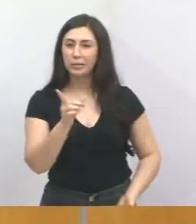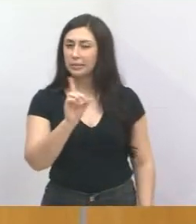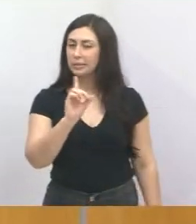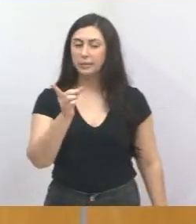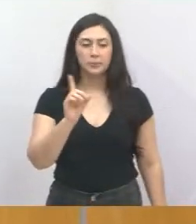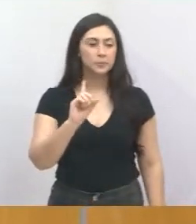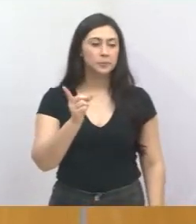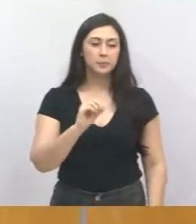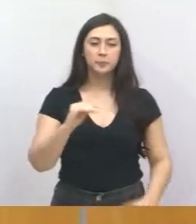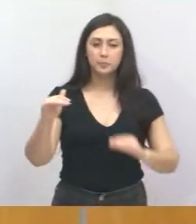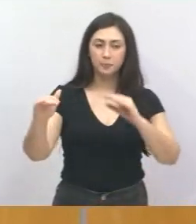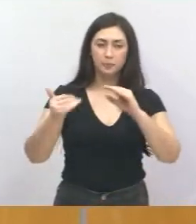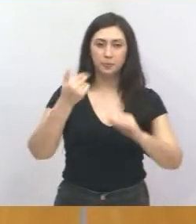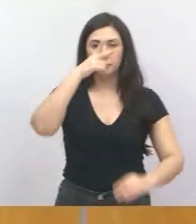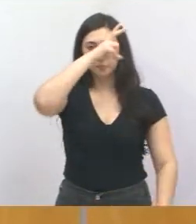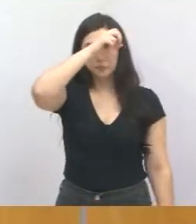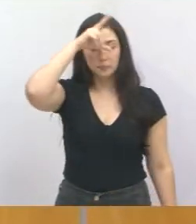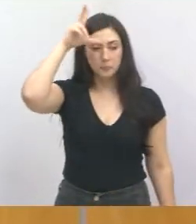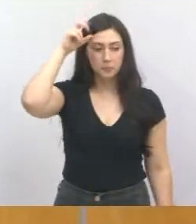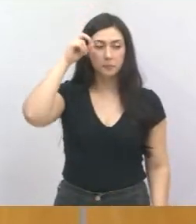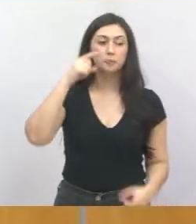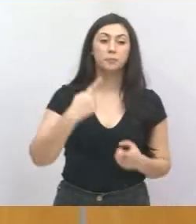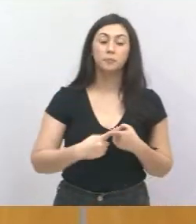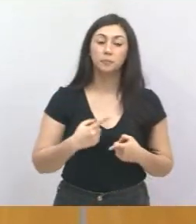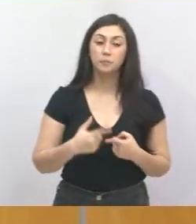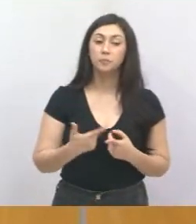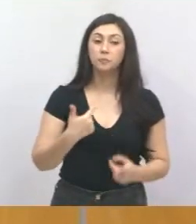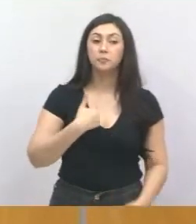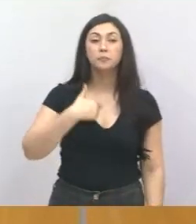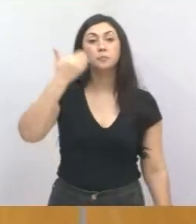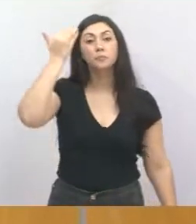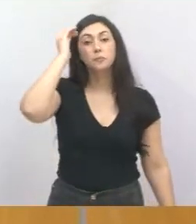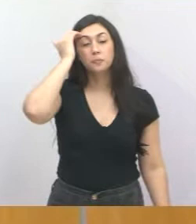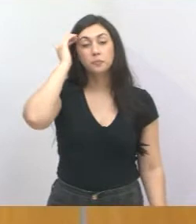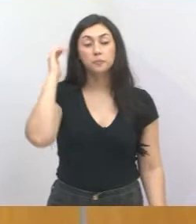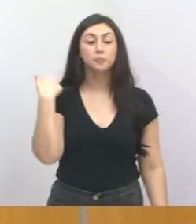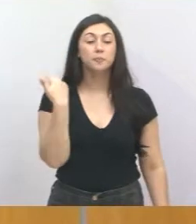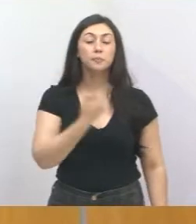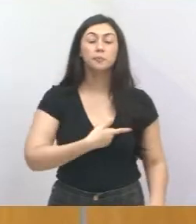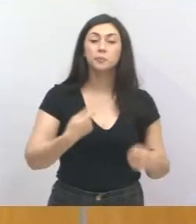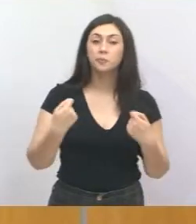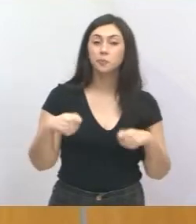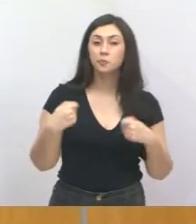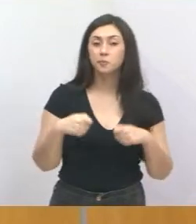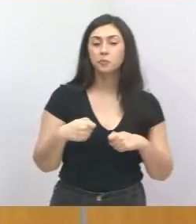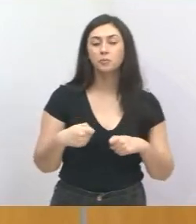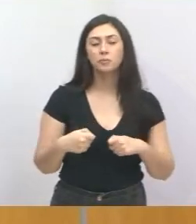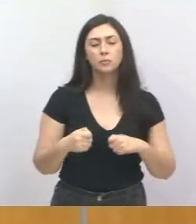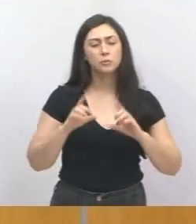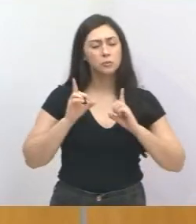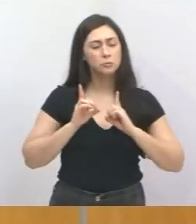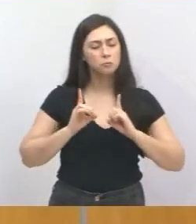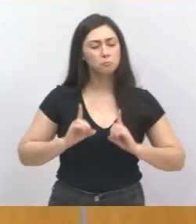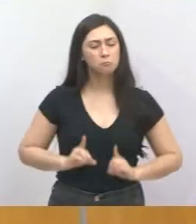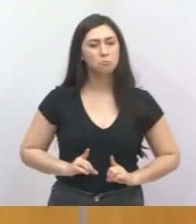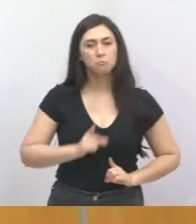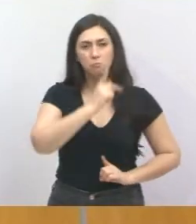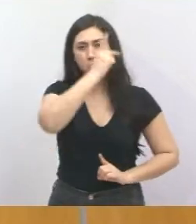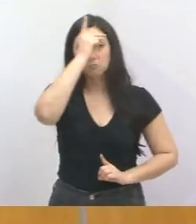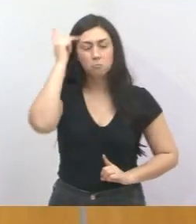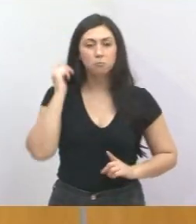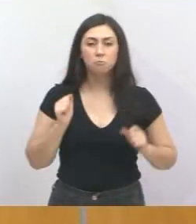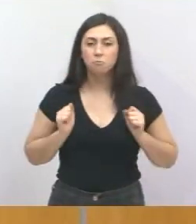encaminhado pelo prefeito à Câmara Municipal, porque entendo que nós precisamos garantir a dignidade dos aposentados e